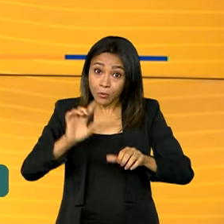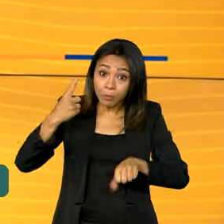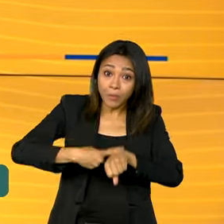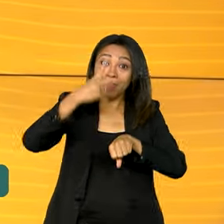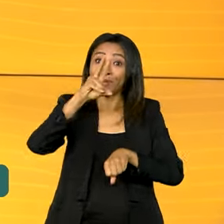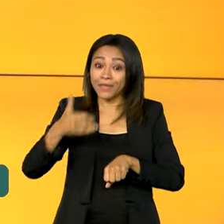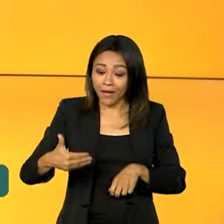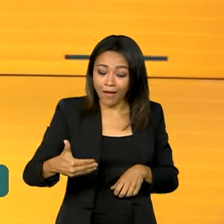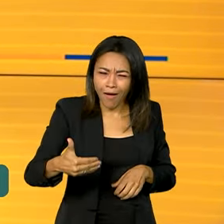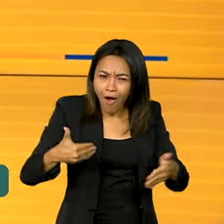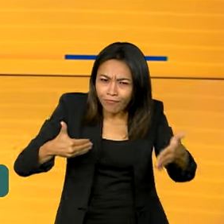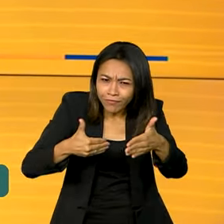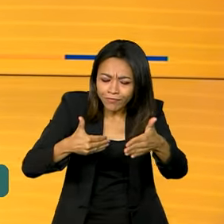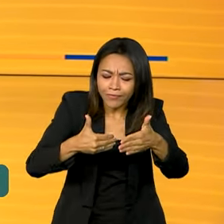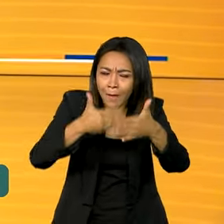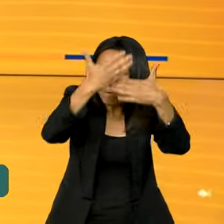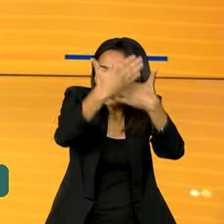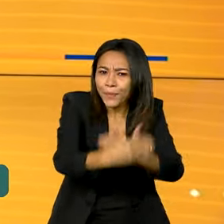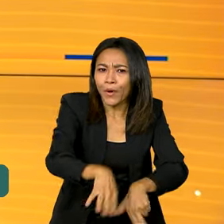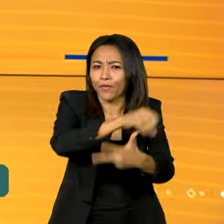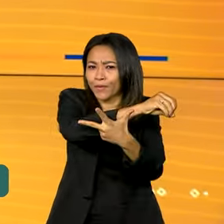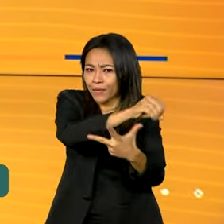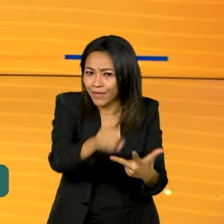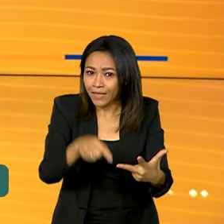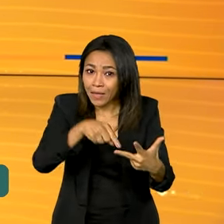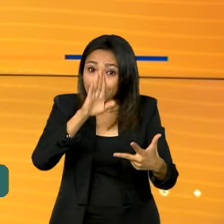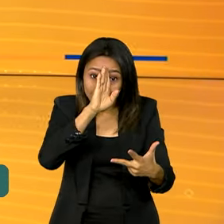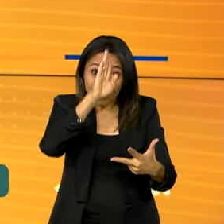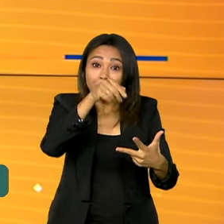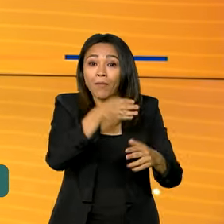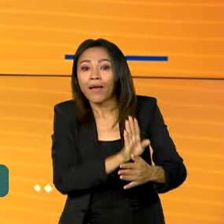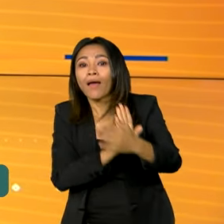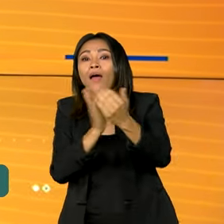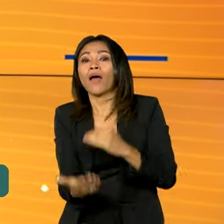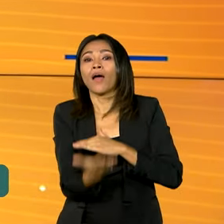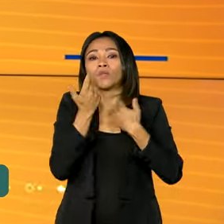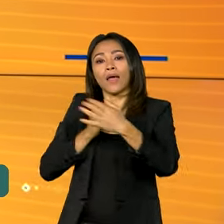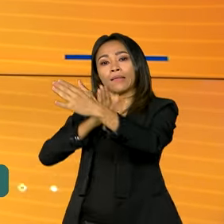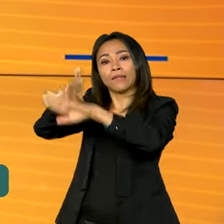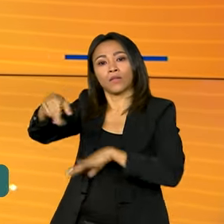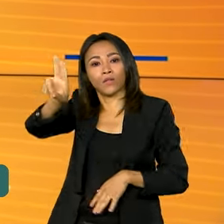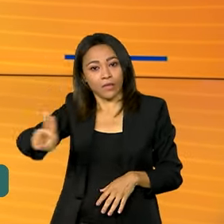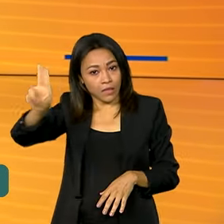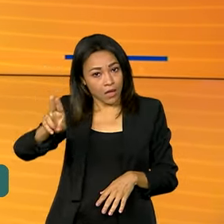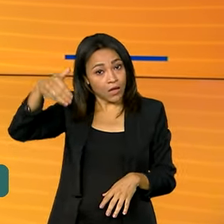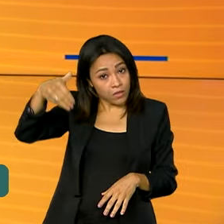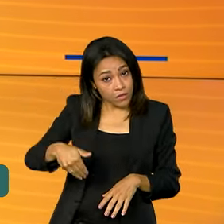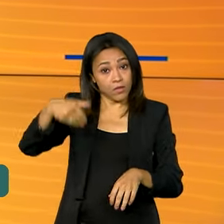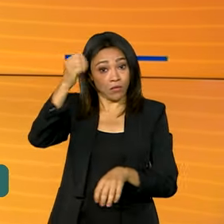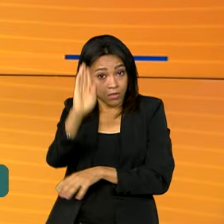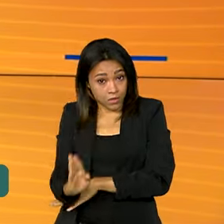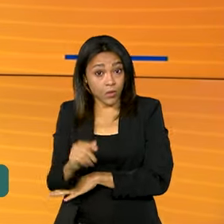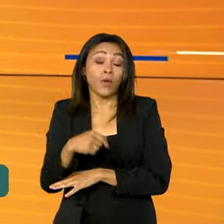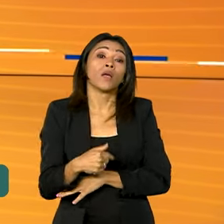de provas do Enem, o exame, que é a principal porta de entrada para o ensino superior no país. Além disso, em